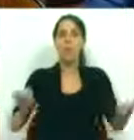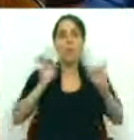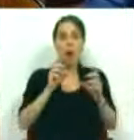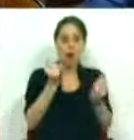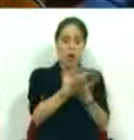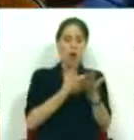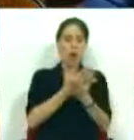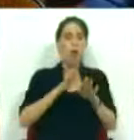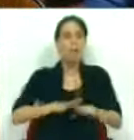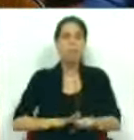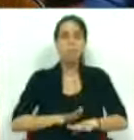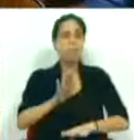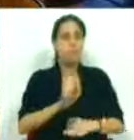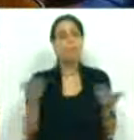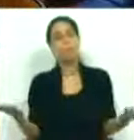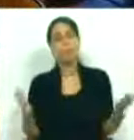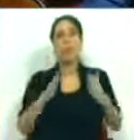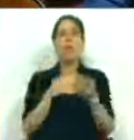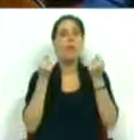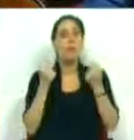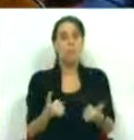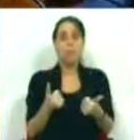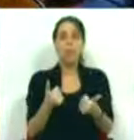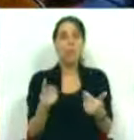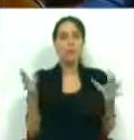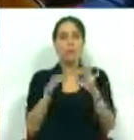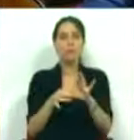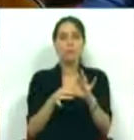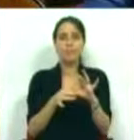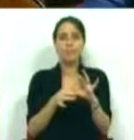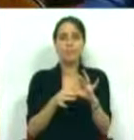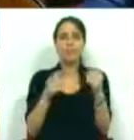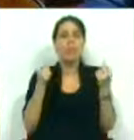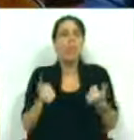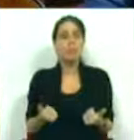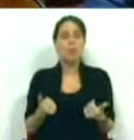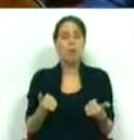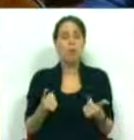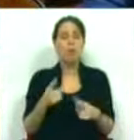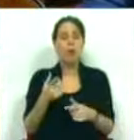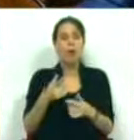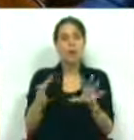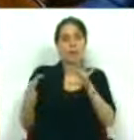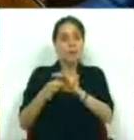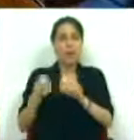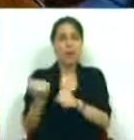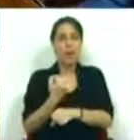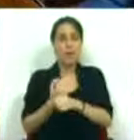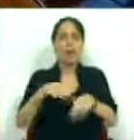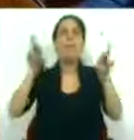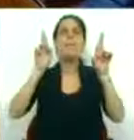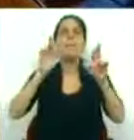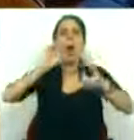uma economia recessiva e, portanto, pouco amigável para o emprego, que